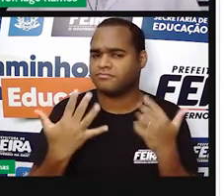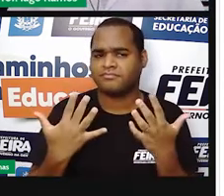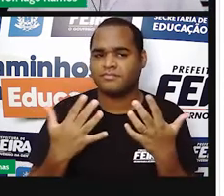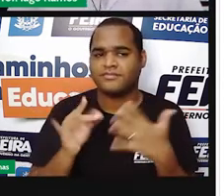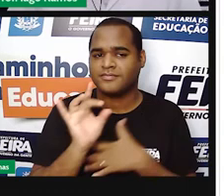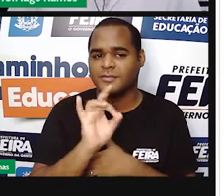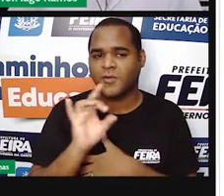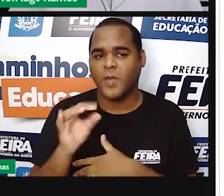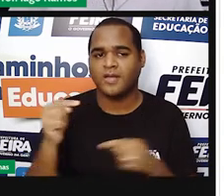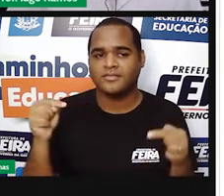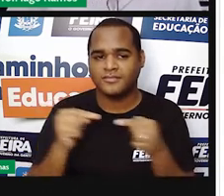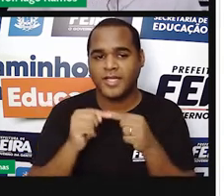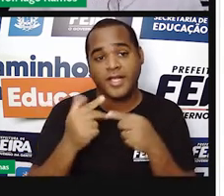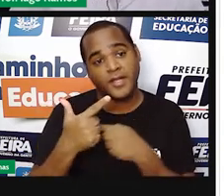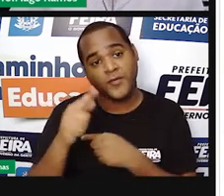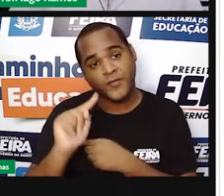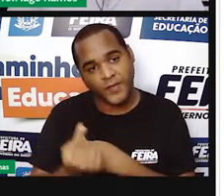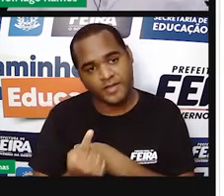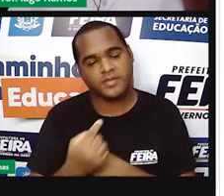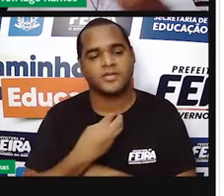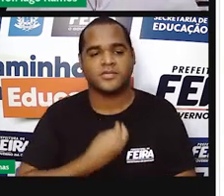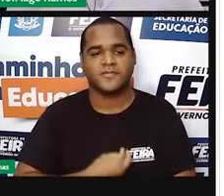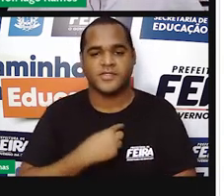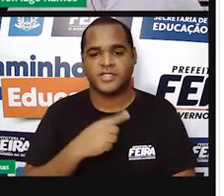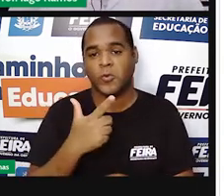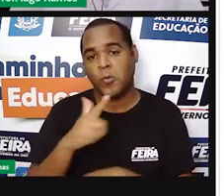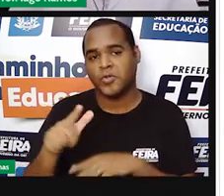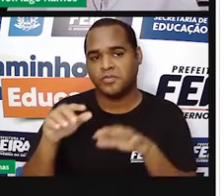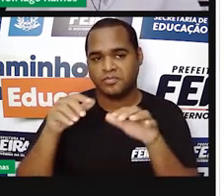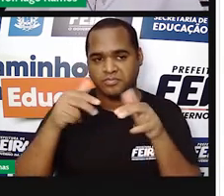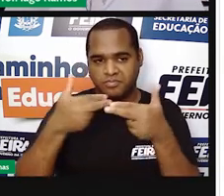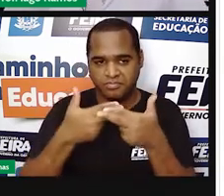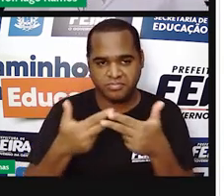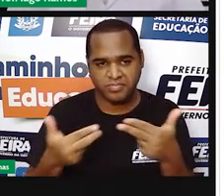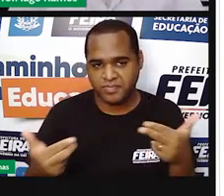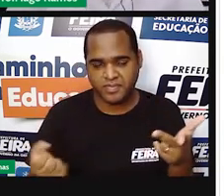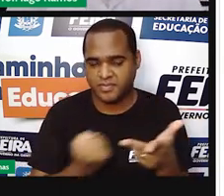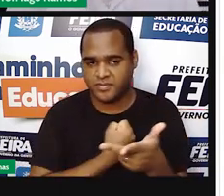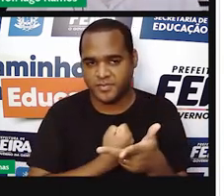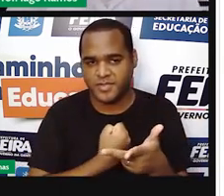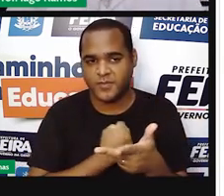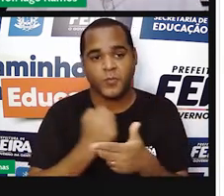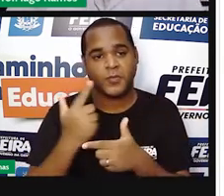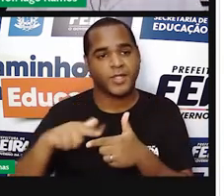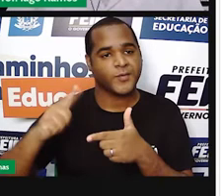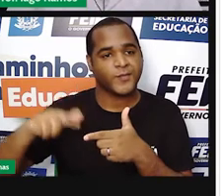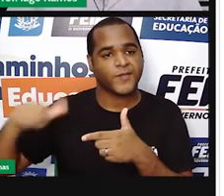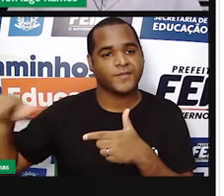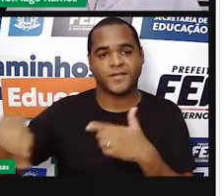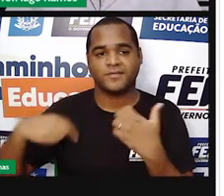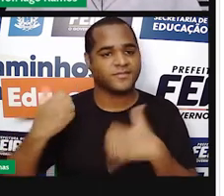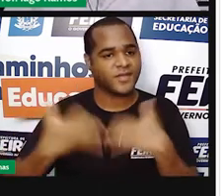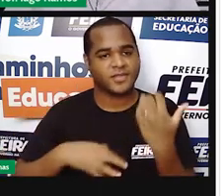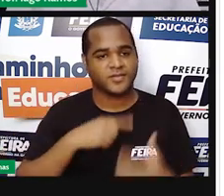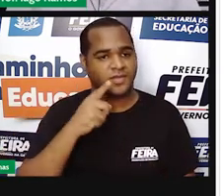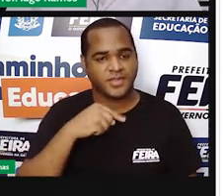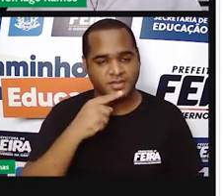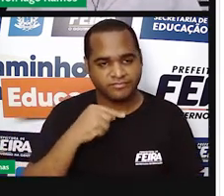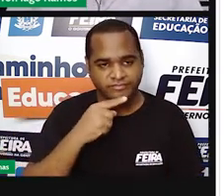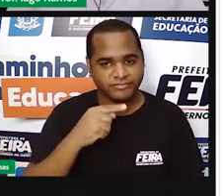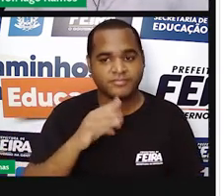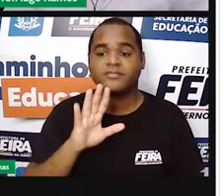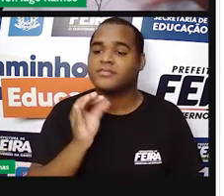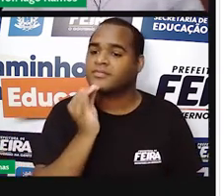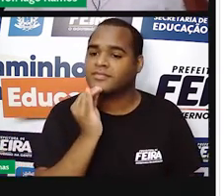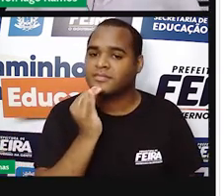que depois da vírgula existem infinitos números e não tem repetição nesses números. São